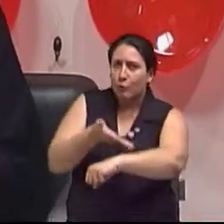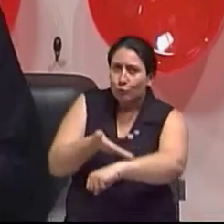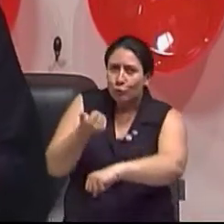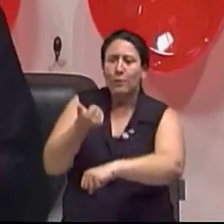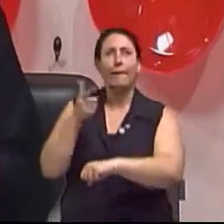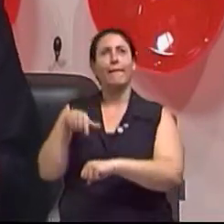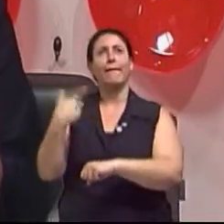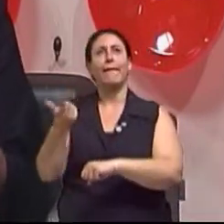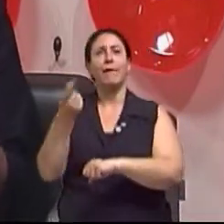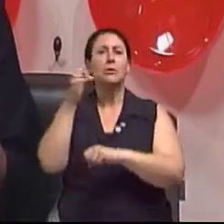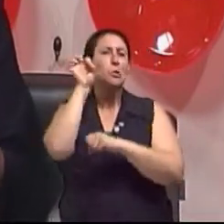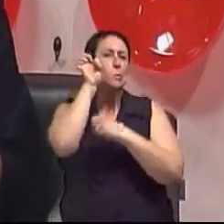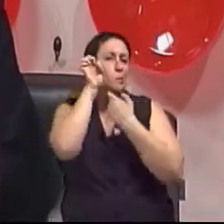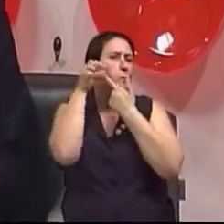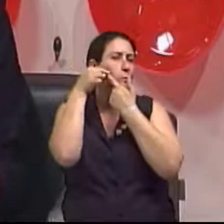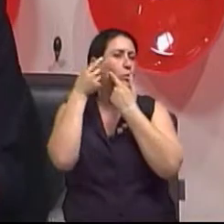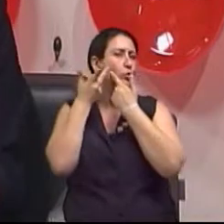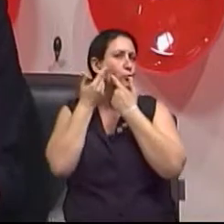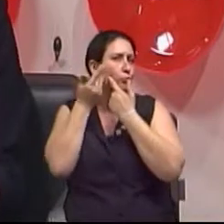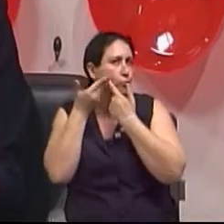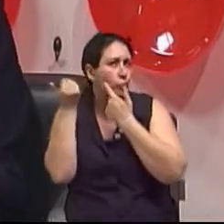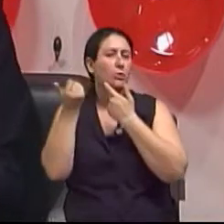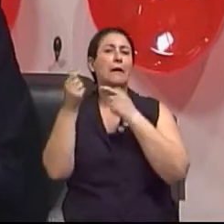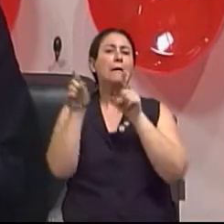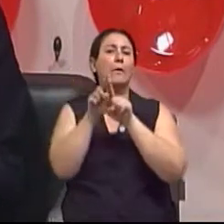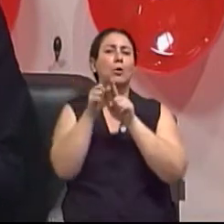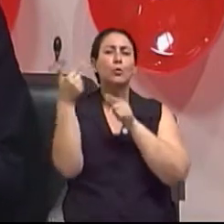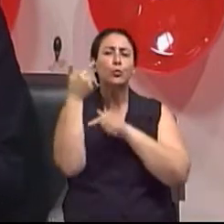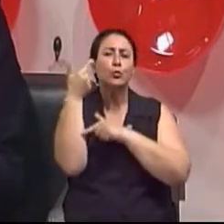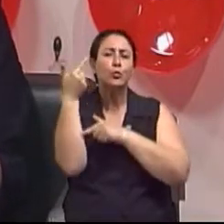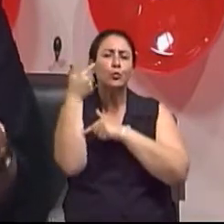tratamentos com laser.